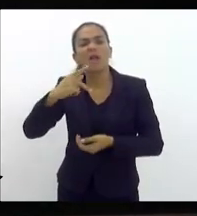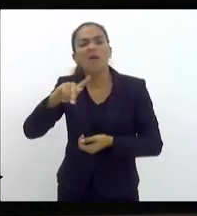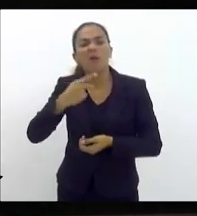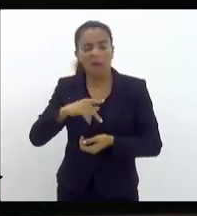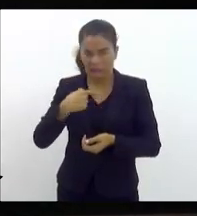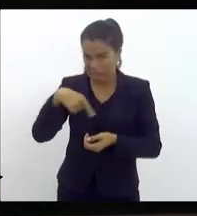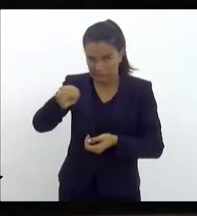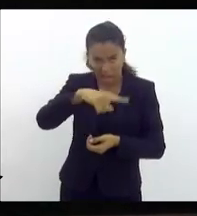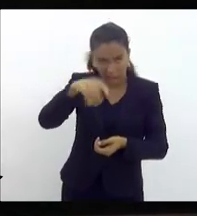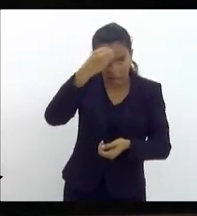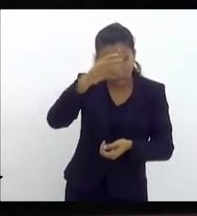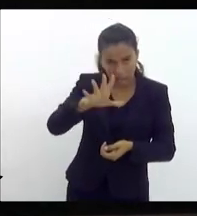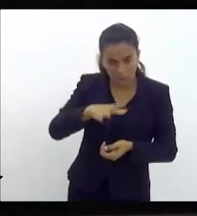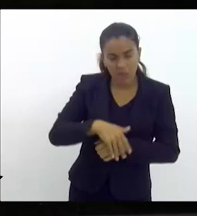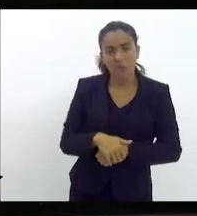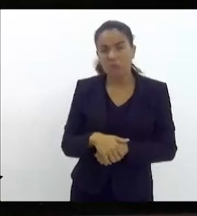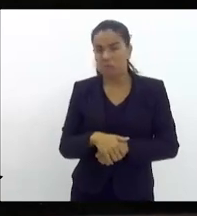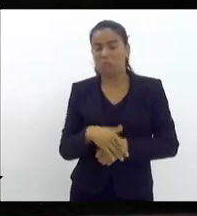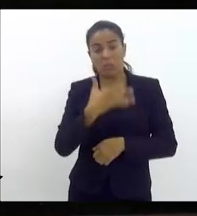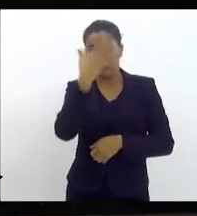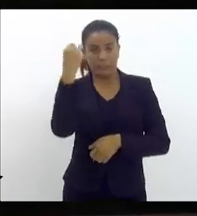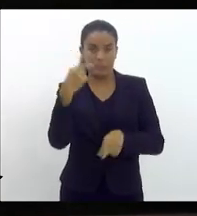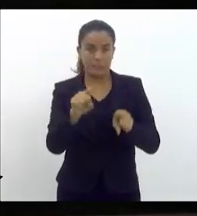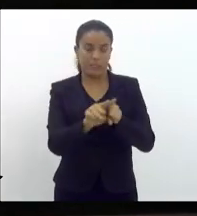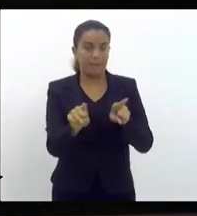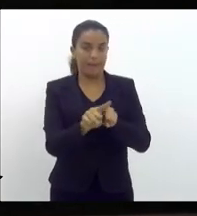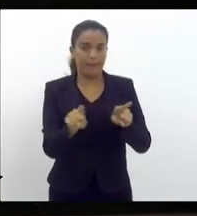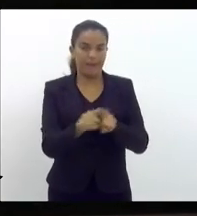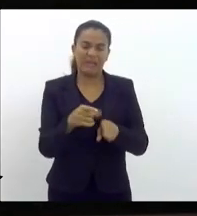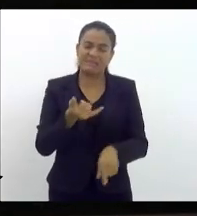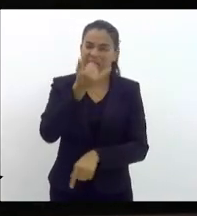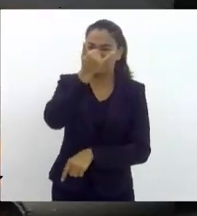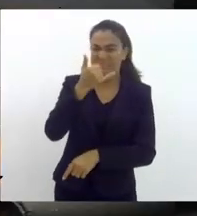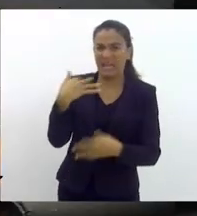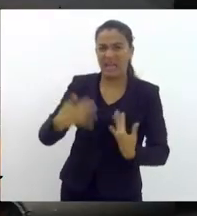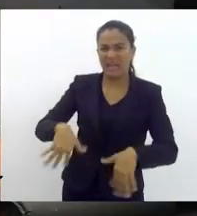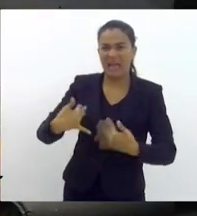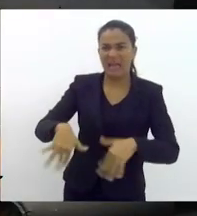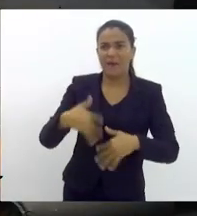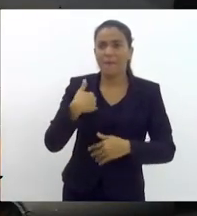Ninguém lembra? Eu esqueci agora. Que azar. Alguém lembra aí?